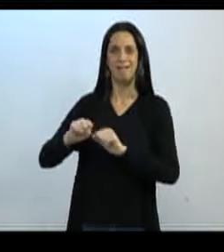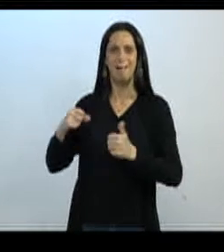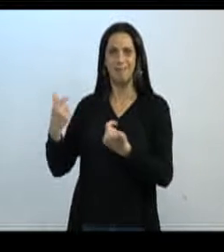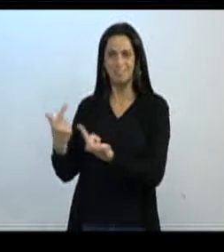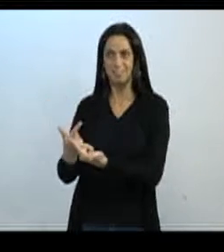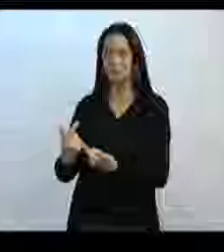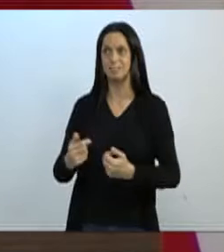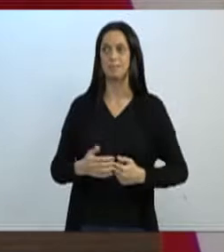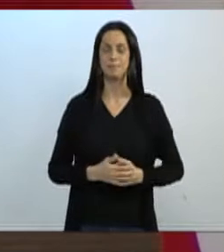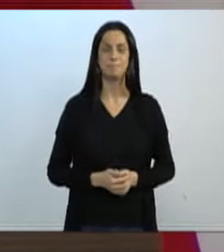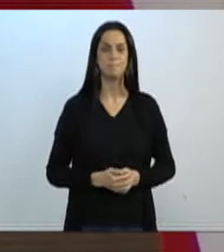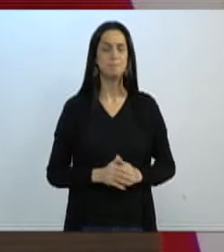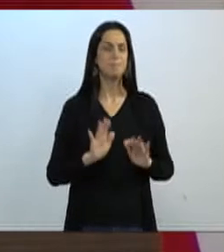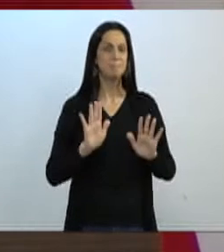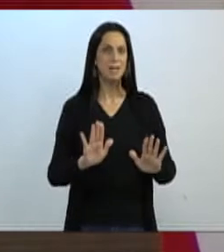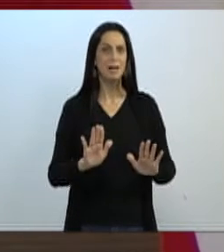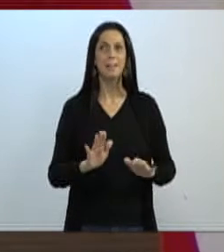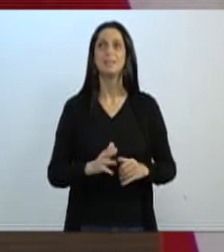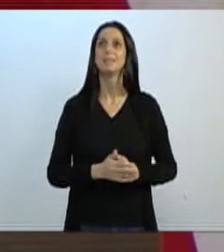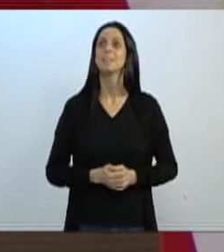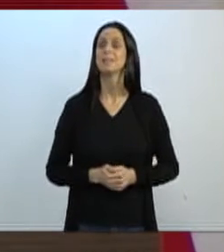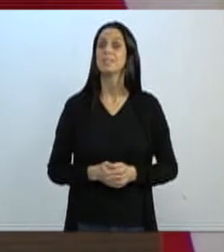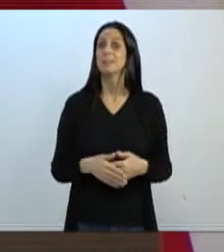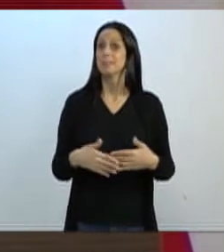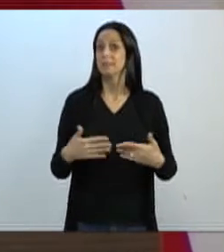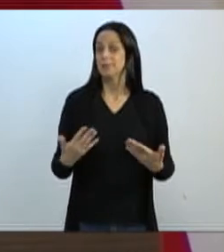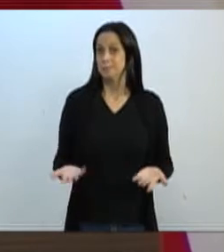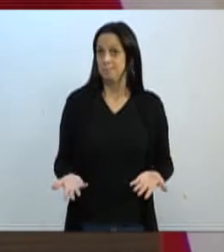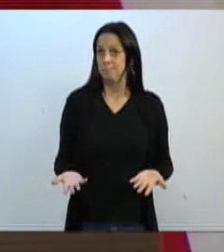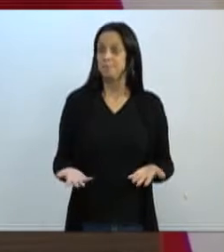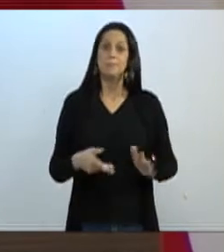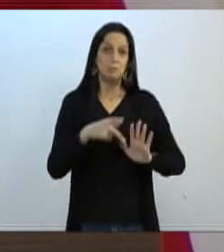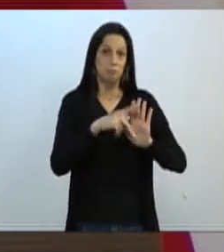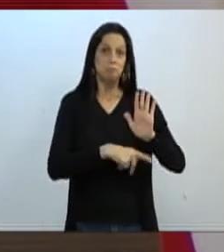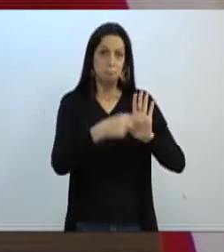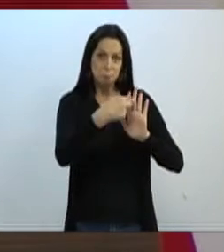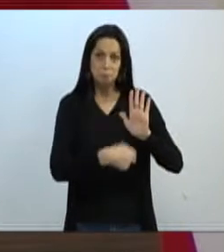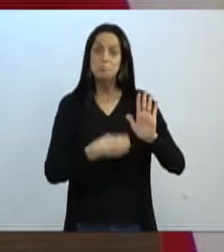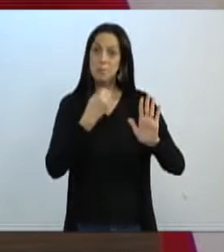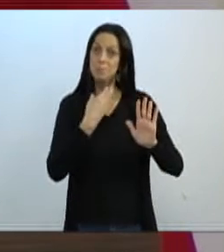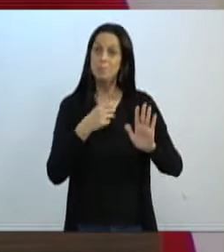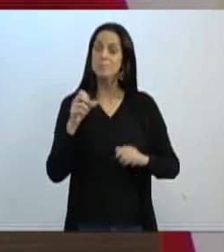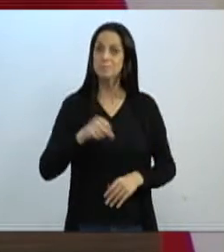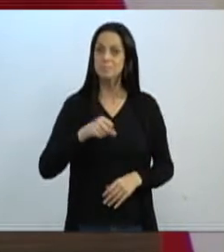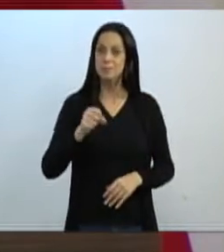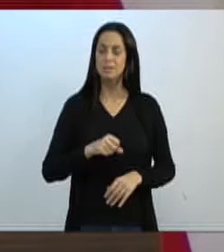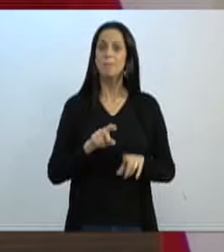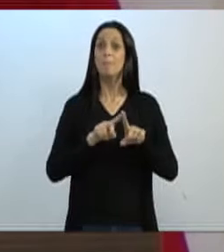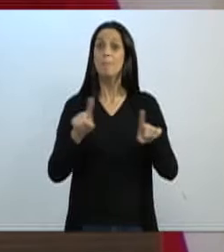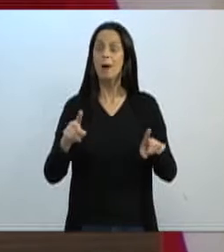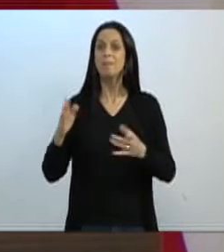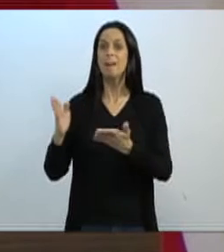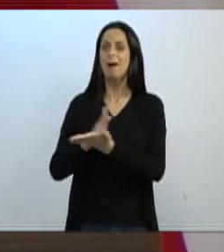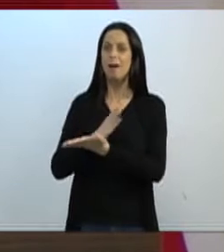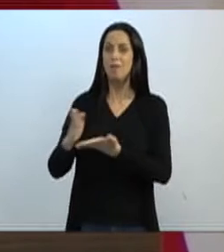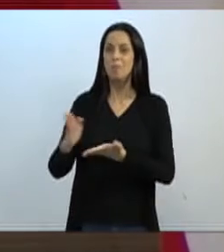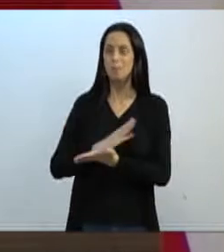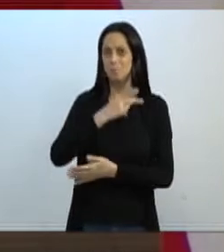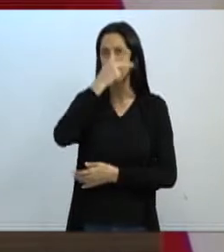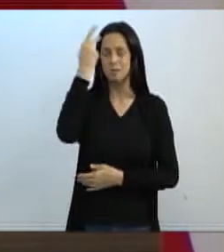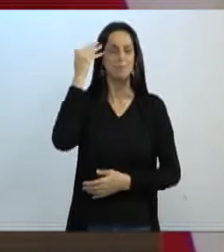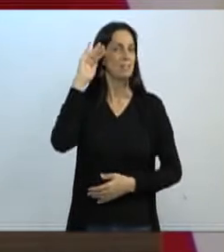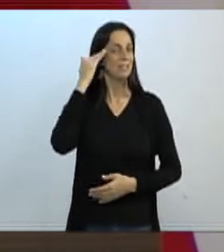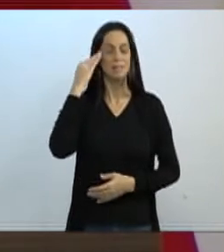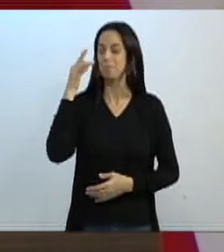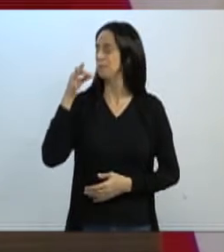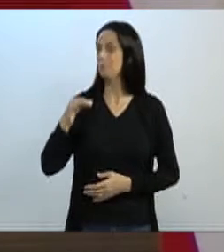só, gente, acontece que, por melhor que seja o projeto, pessoas que talvez não compreendam